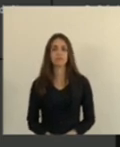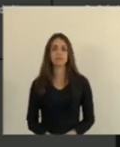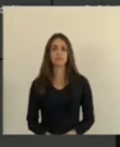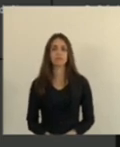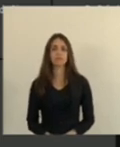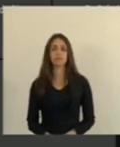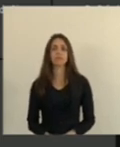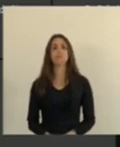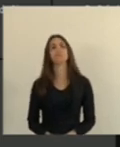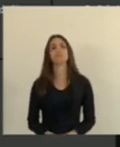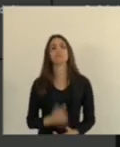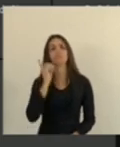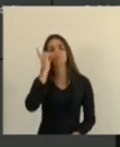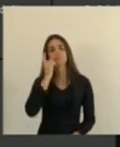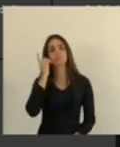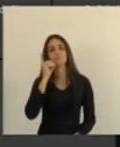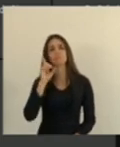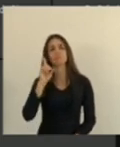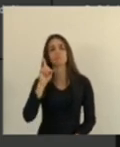deputado doutor Emílio Maméri